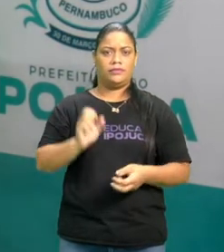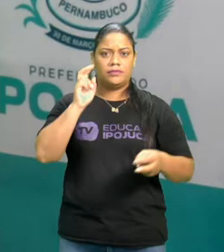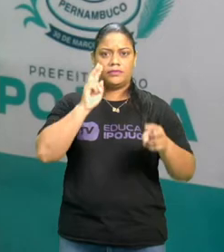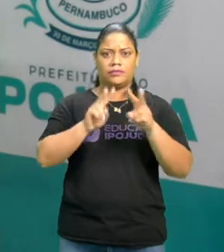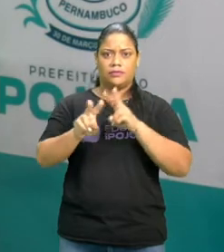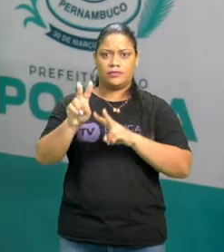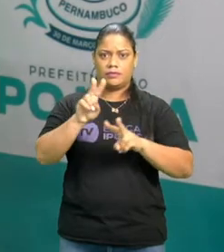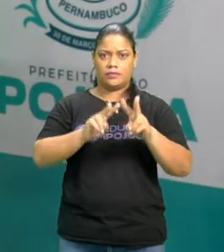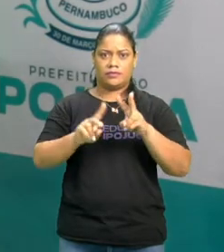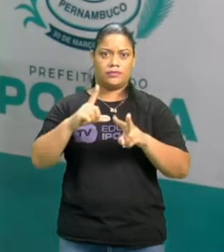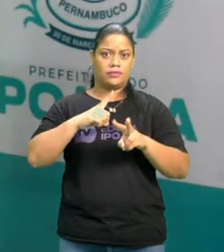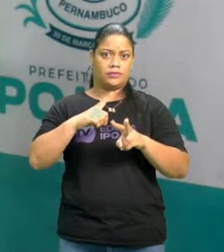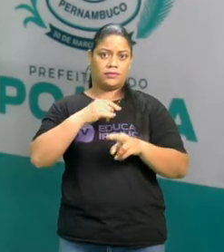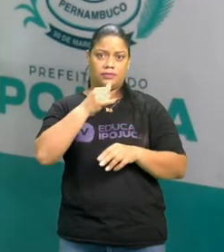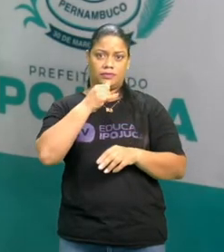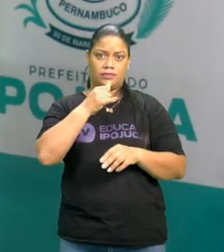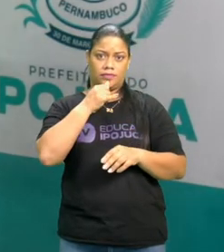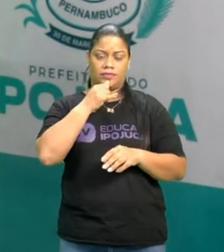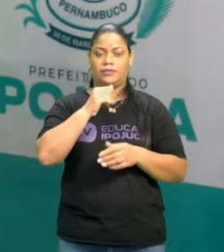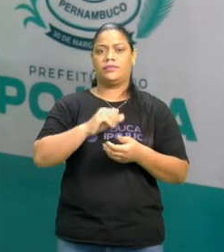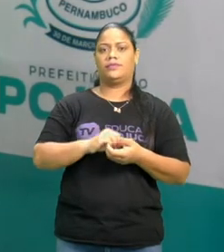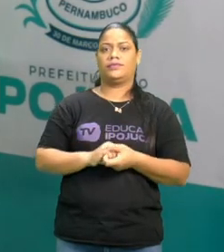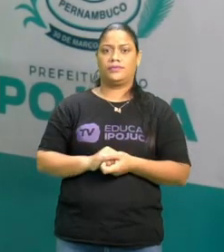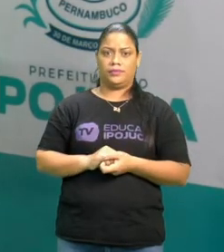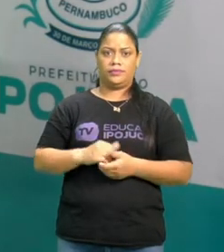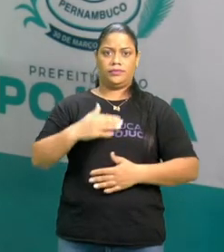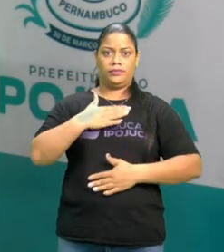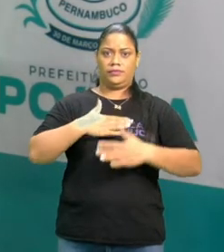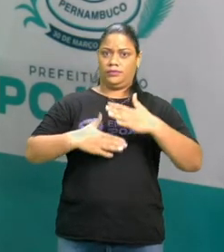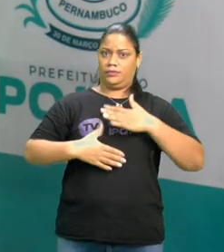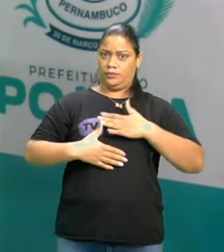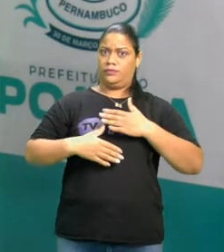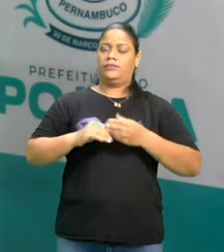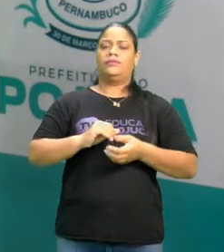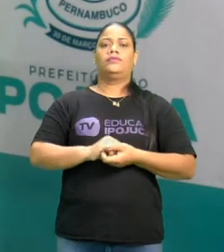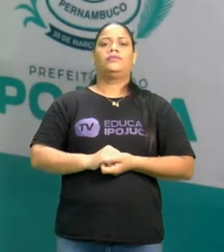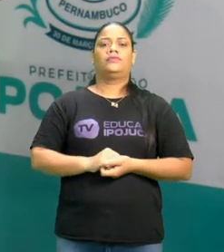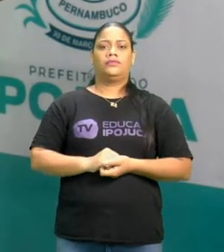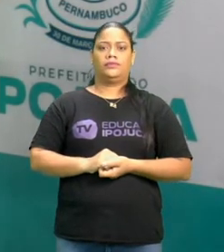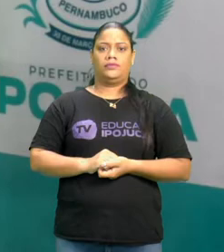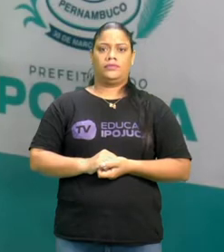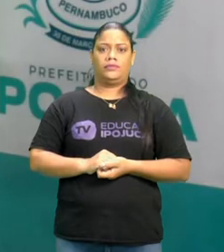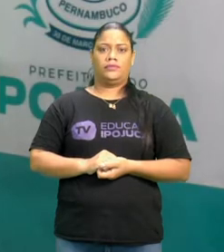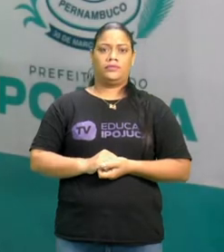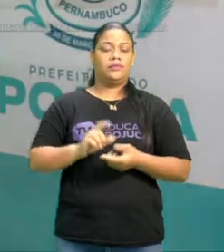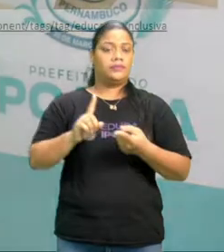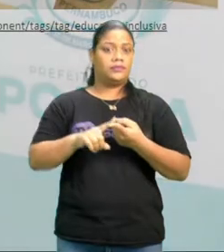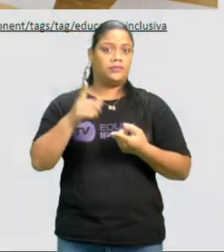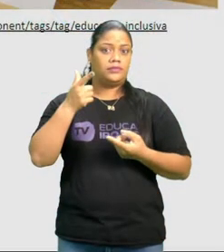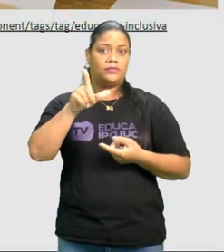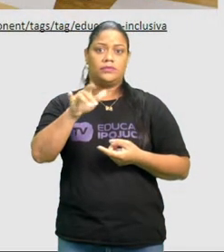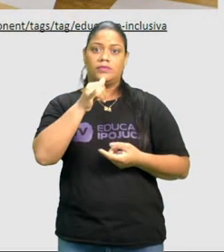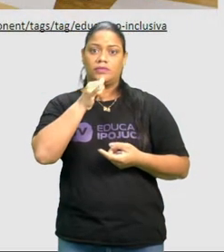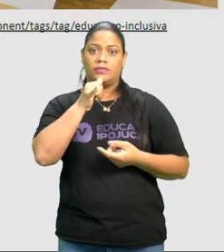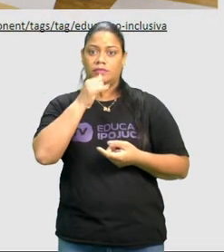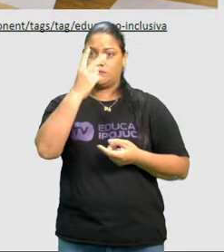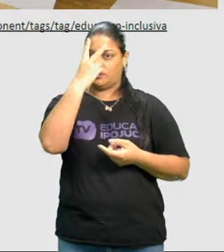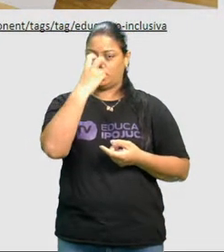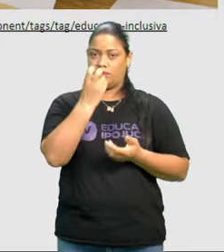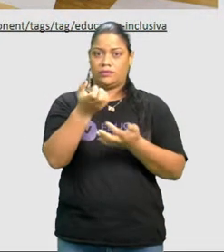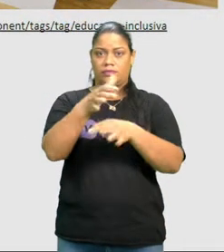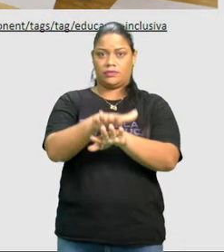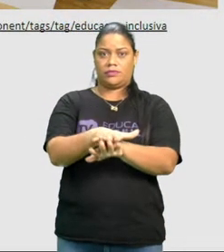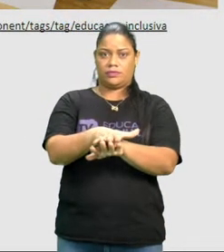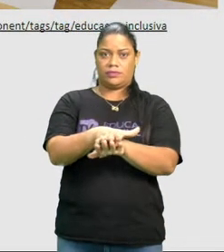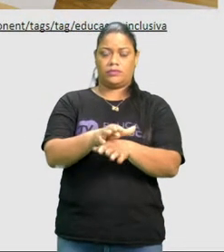Observem aqui, a gente tem o exemplo da deficiência física e inclusão e o outro exemplo é a deficiência visual e inclusão.